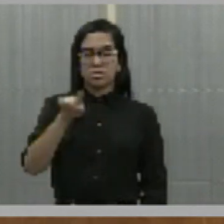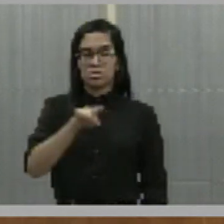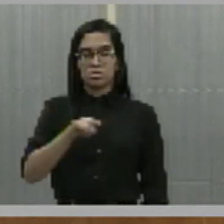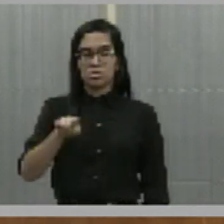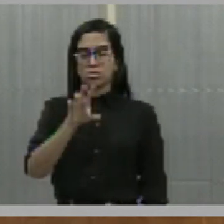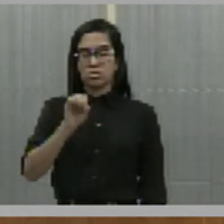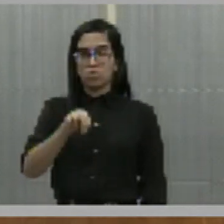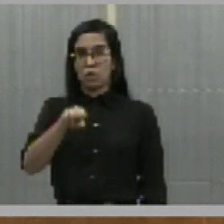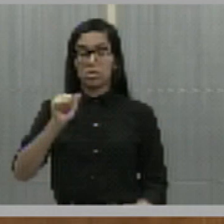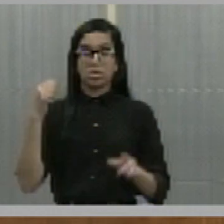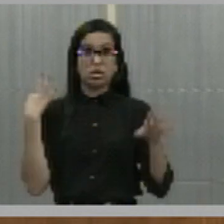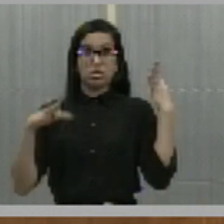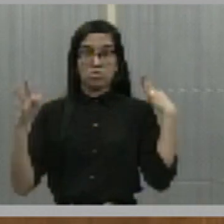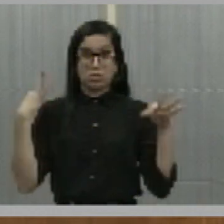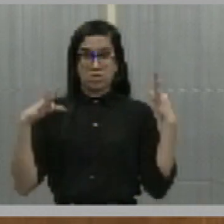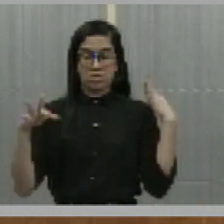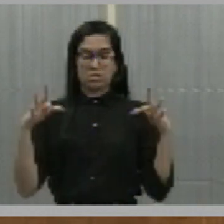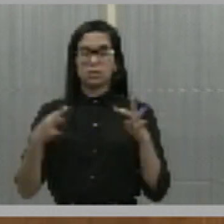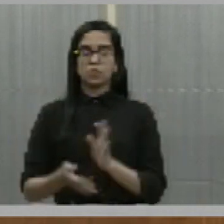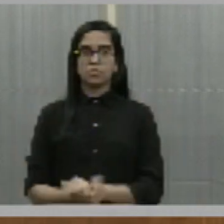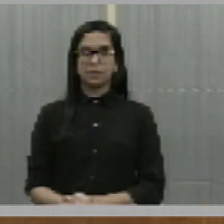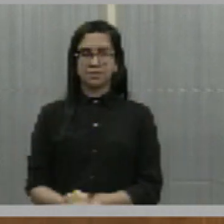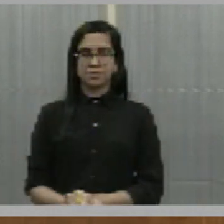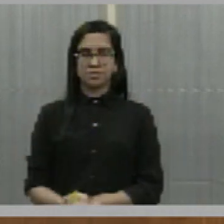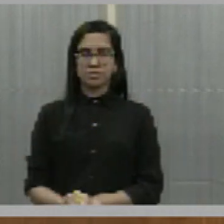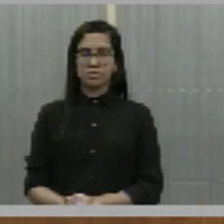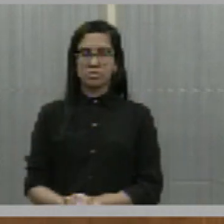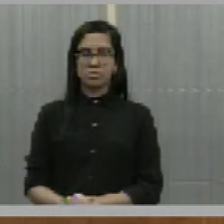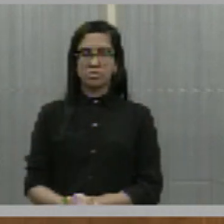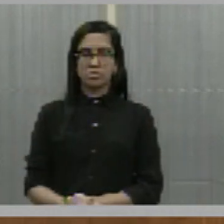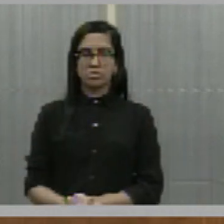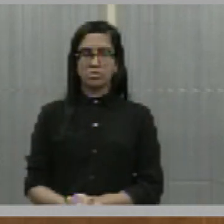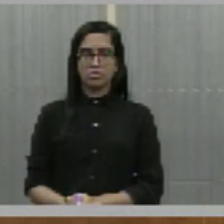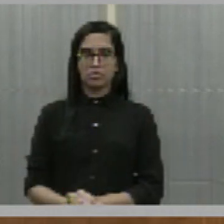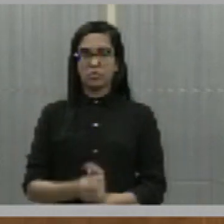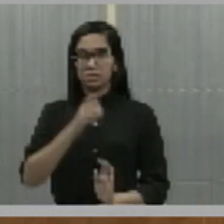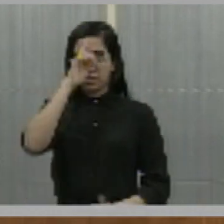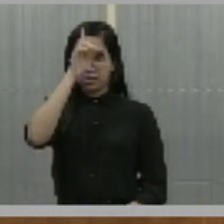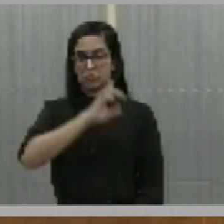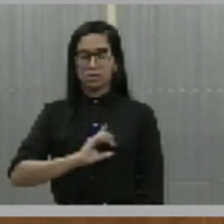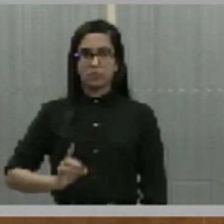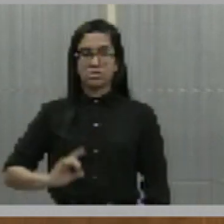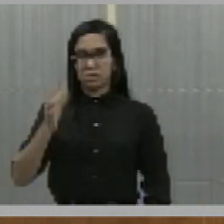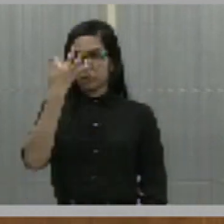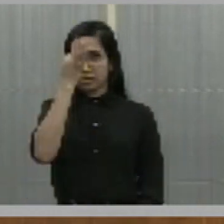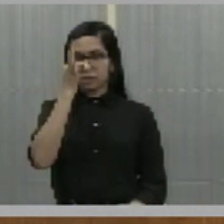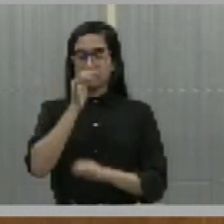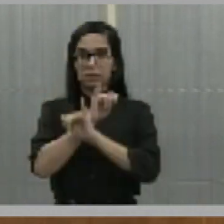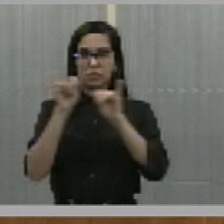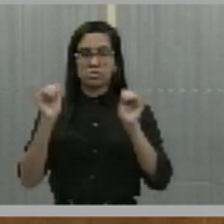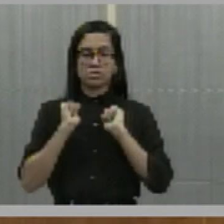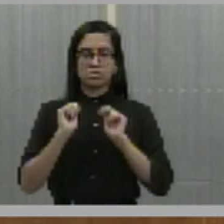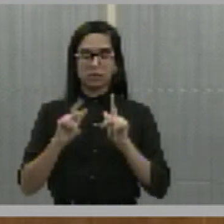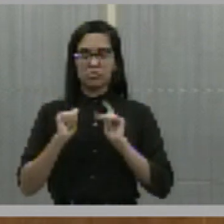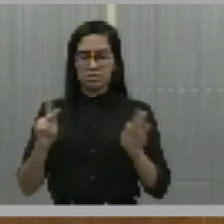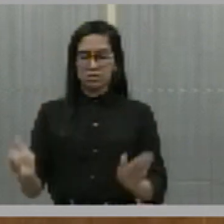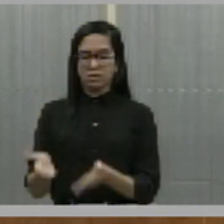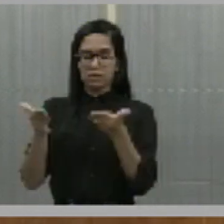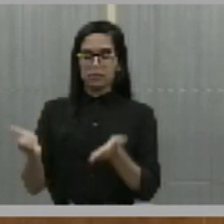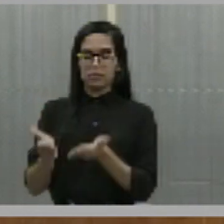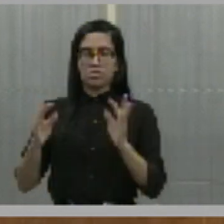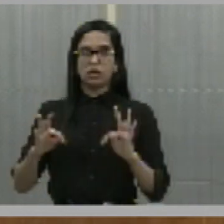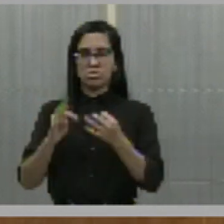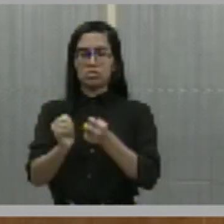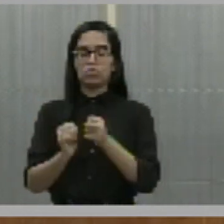Grande Teresina e de outras providências. E um de autoriza o deputado Franzé Silva, que dispõe sobre o programa de aposentadoria incentivada do